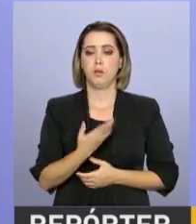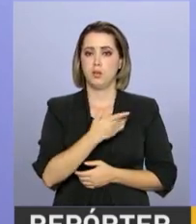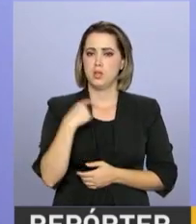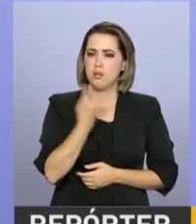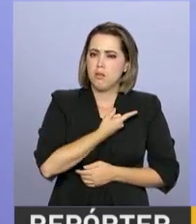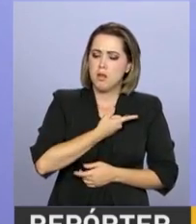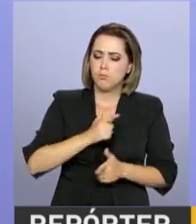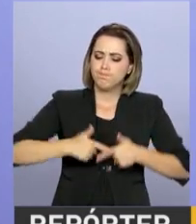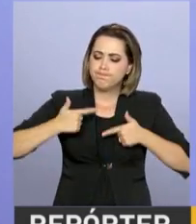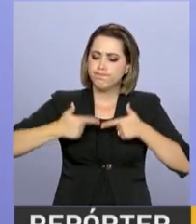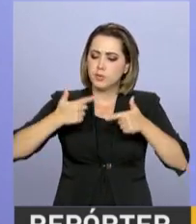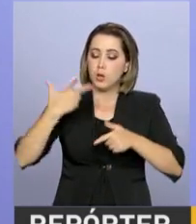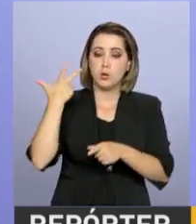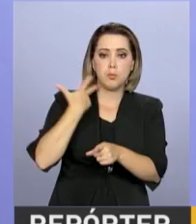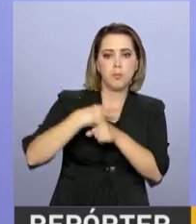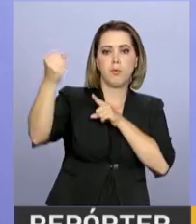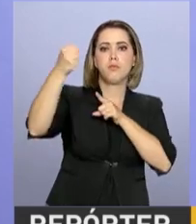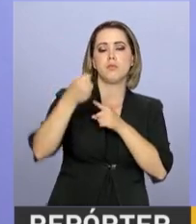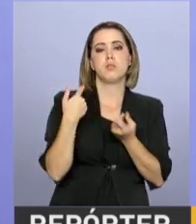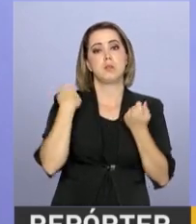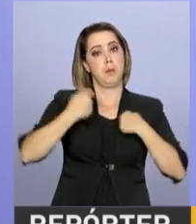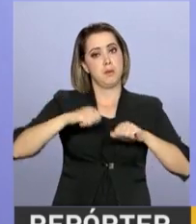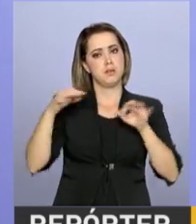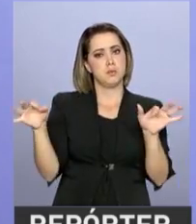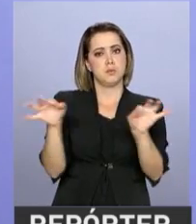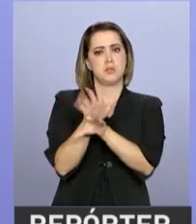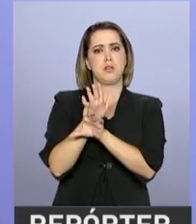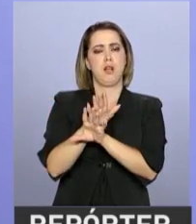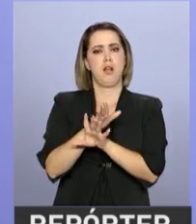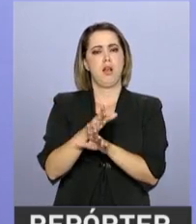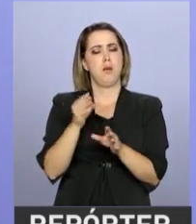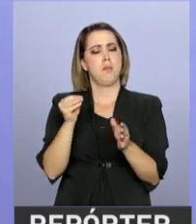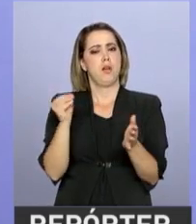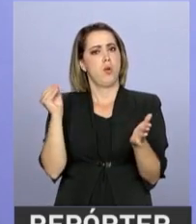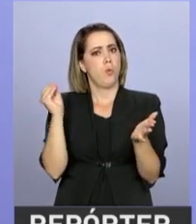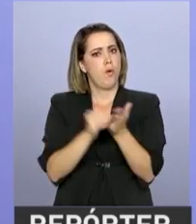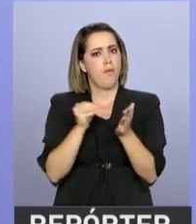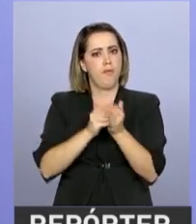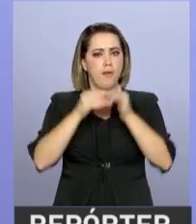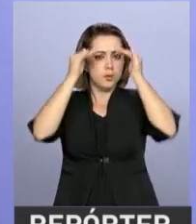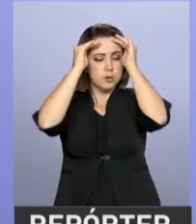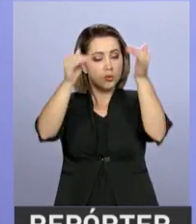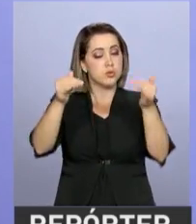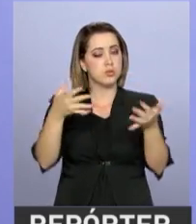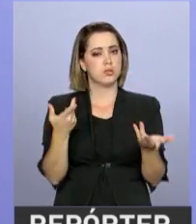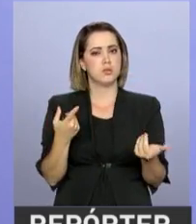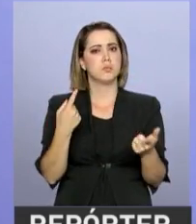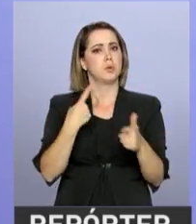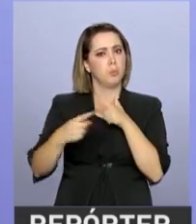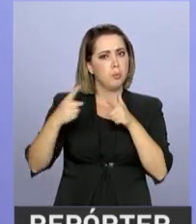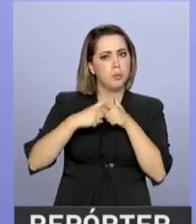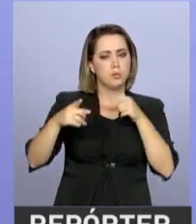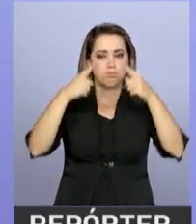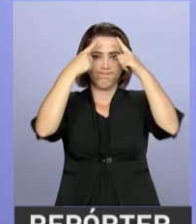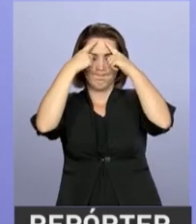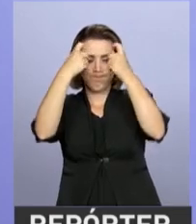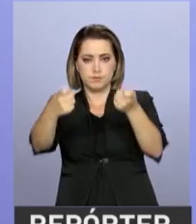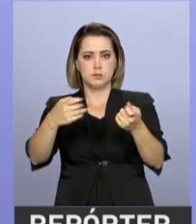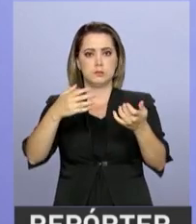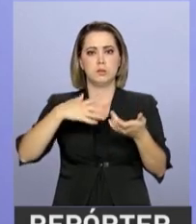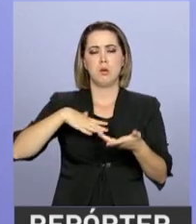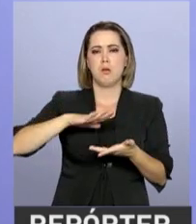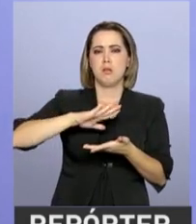Devemos acabar com a intolerância que afronta a rotina de muitas mulheres, vítimas da violência física,